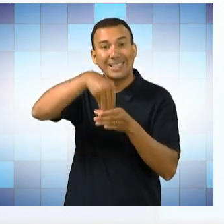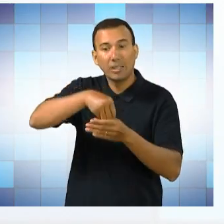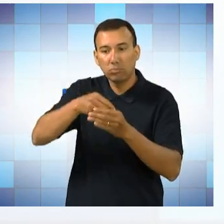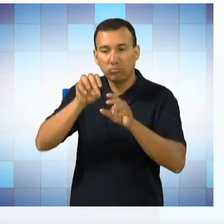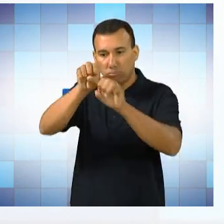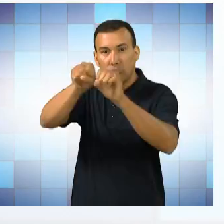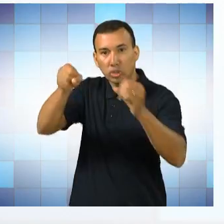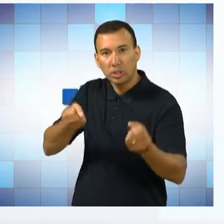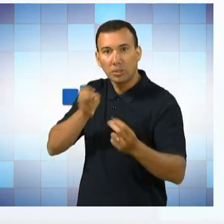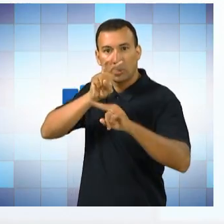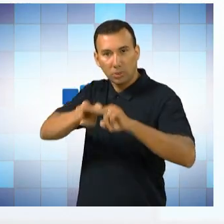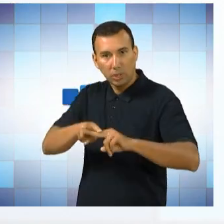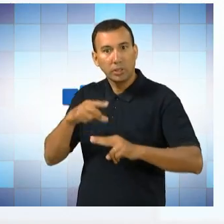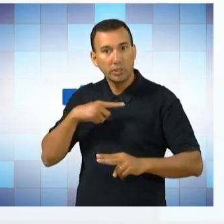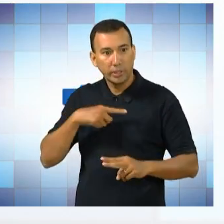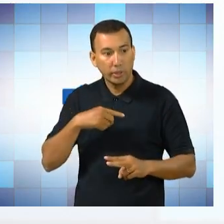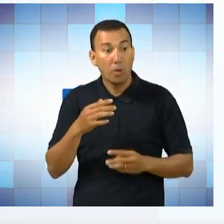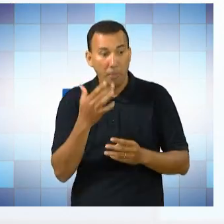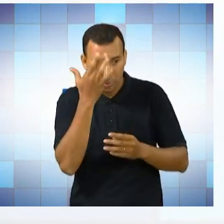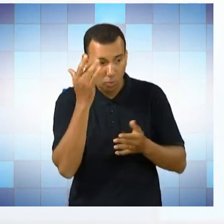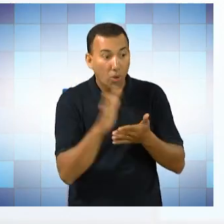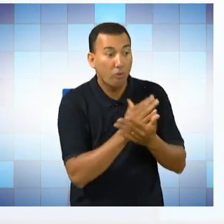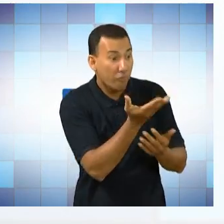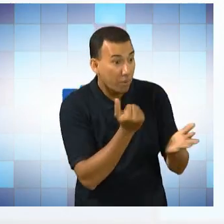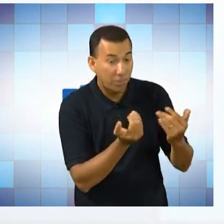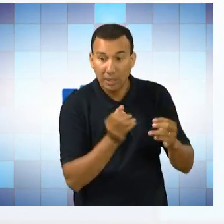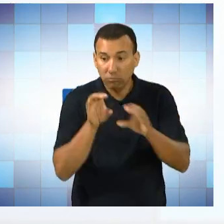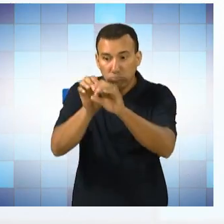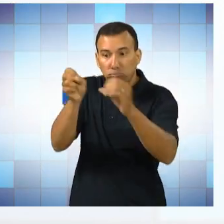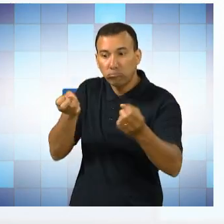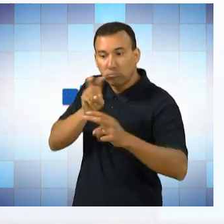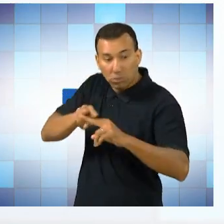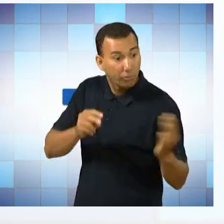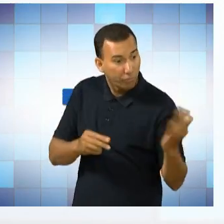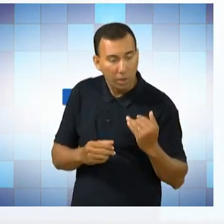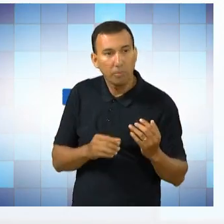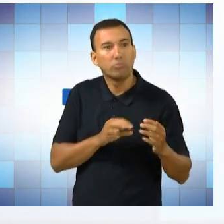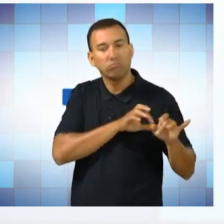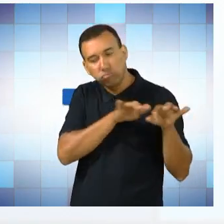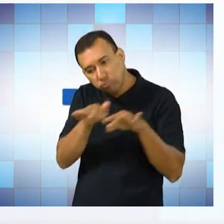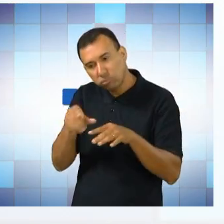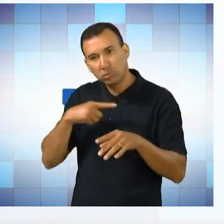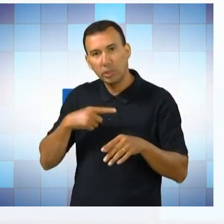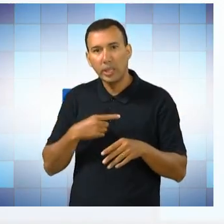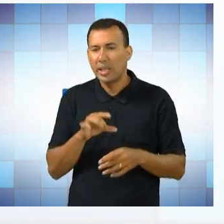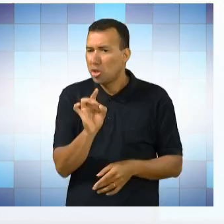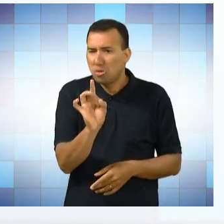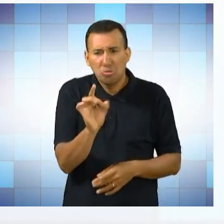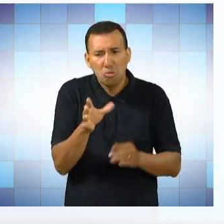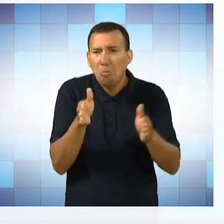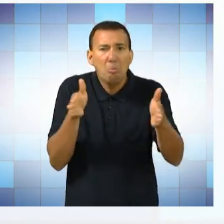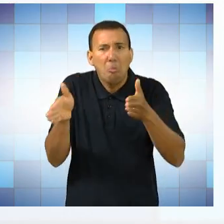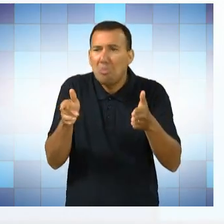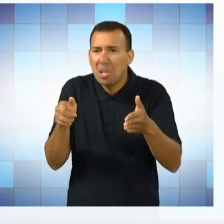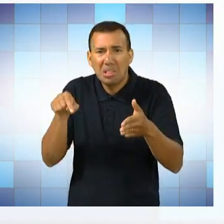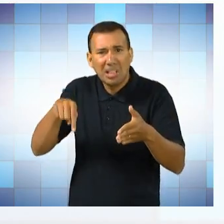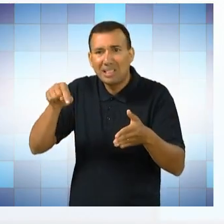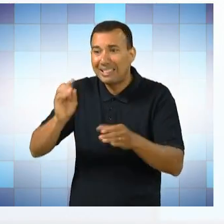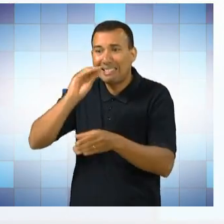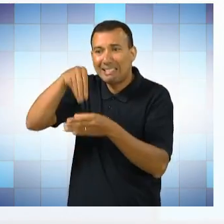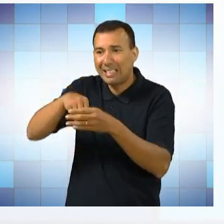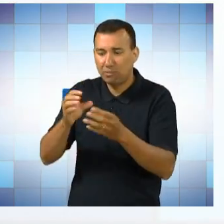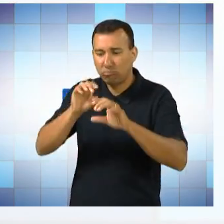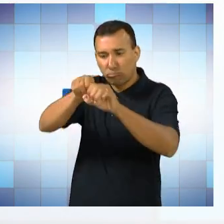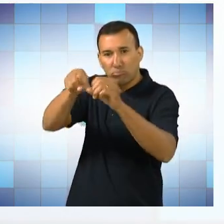Eu envolvi as artistas do Piauí para a gente desenvolver um... Era para ser apenas um momento dentro da penitenciária, mas acabou